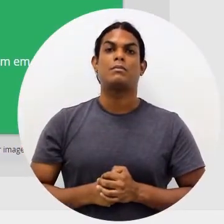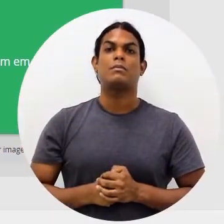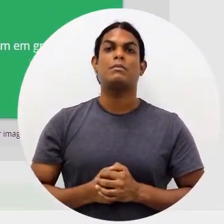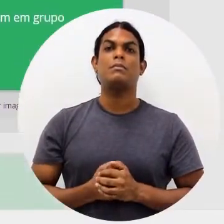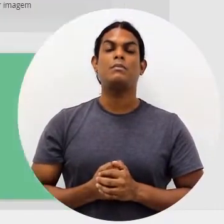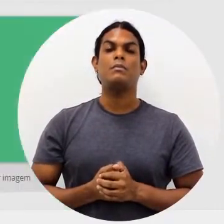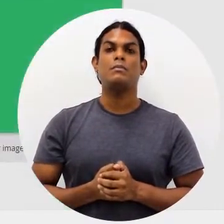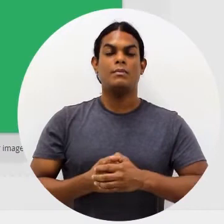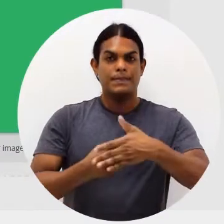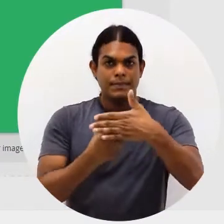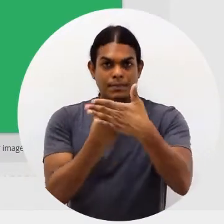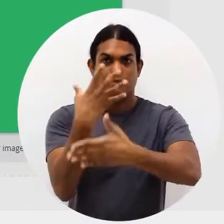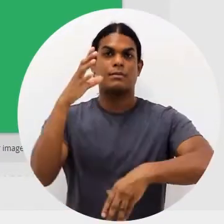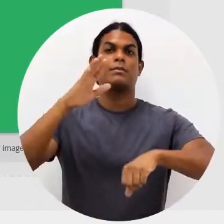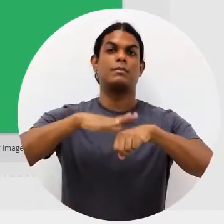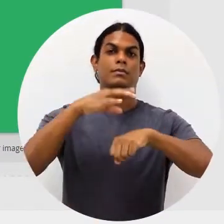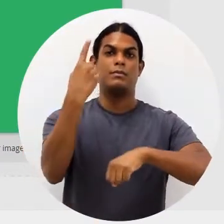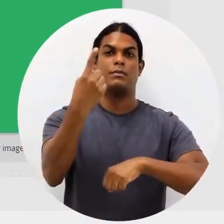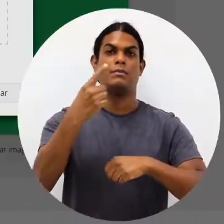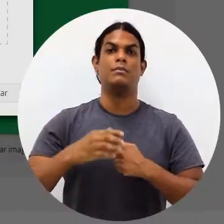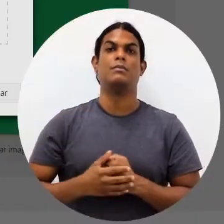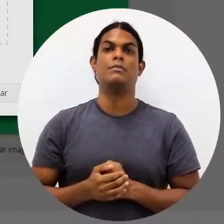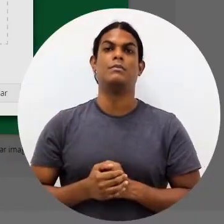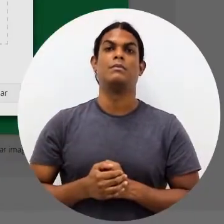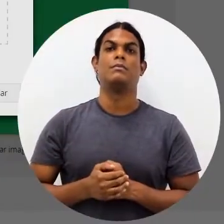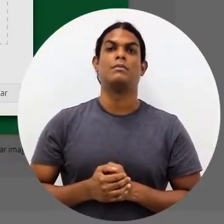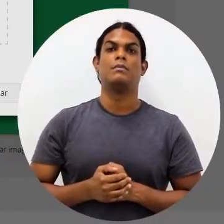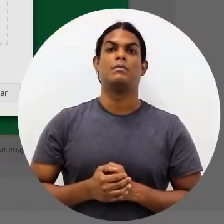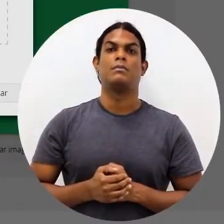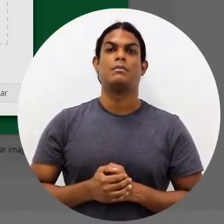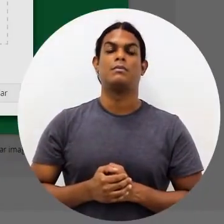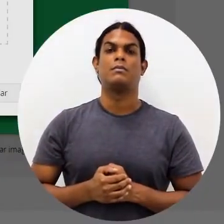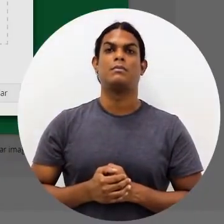flashcard. E aí a gente vai criar mais uma.